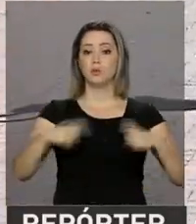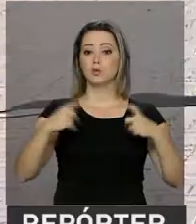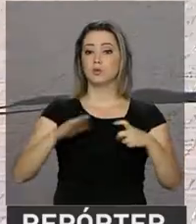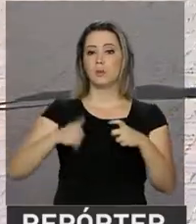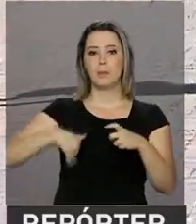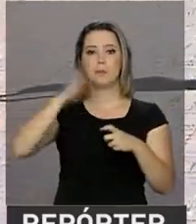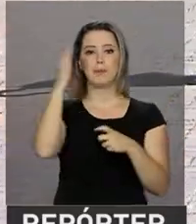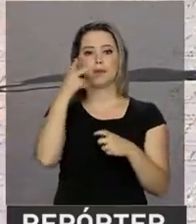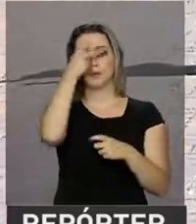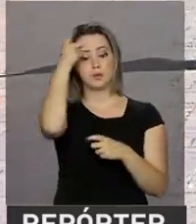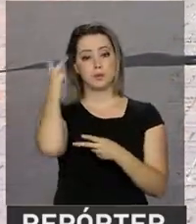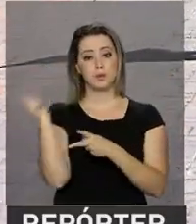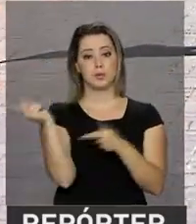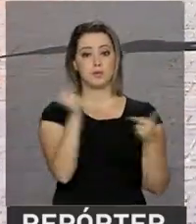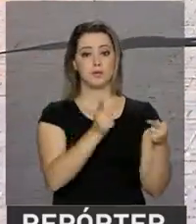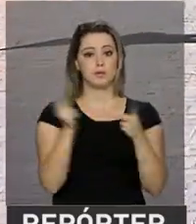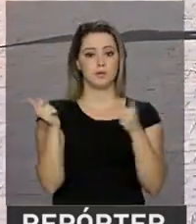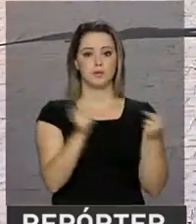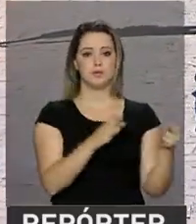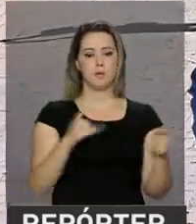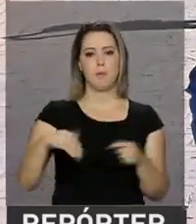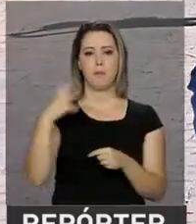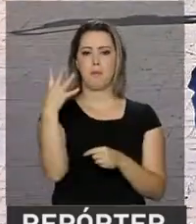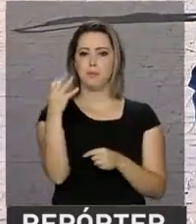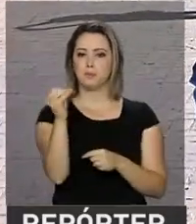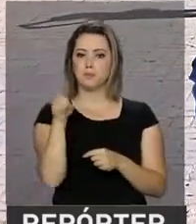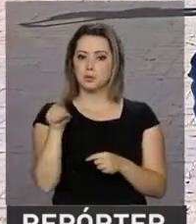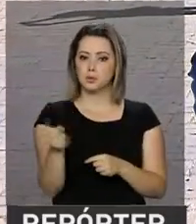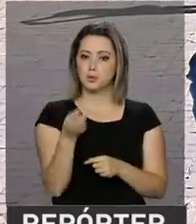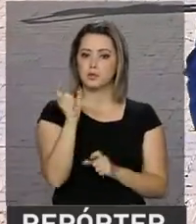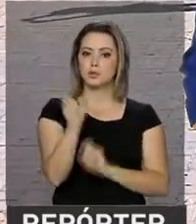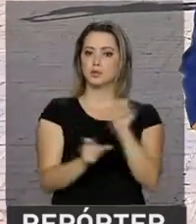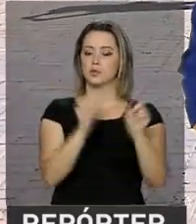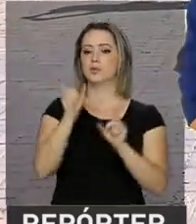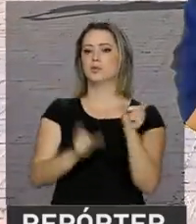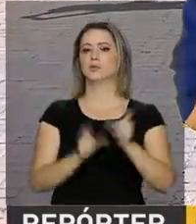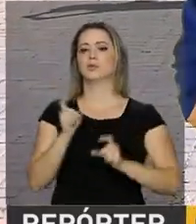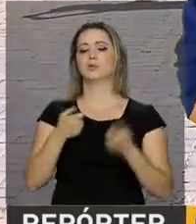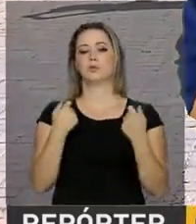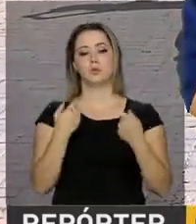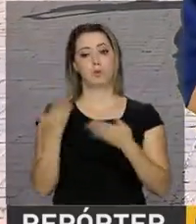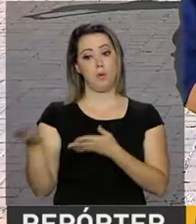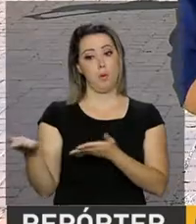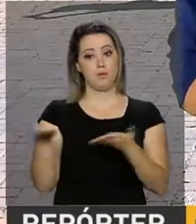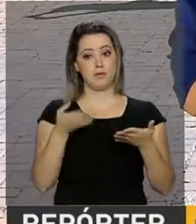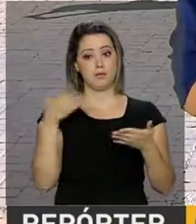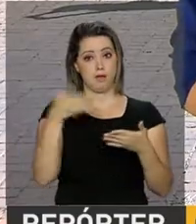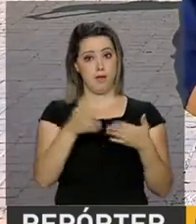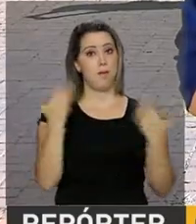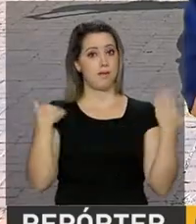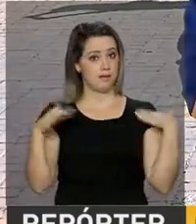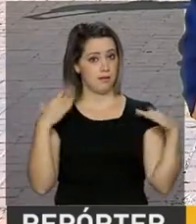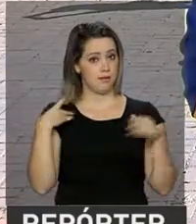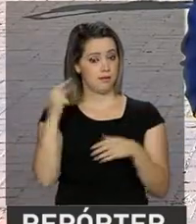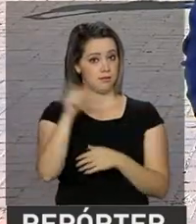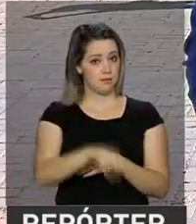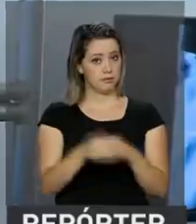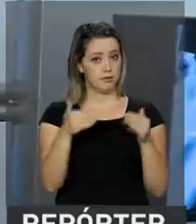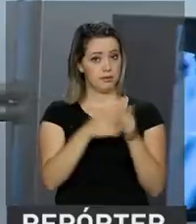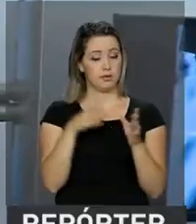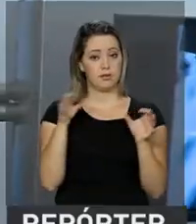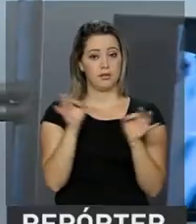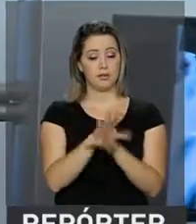maior número de visitantes. Mais de 40 mil pessoas devem passar por aqui até o final do evento.